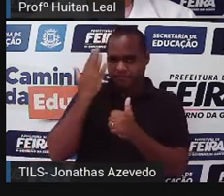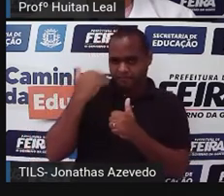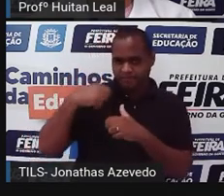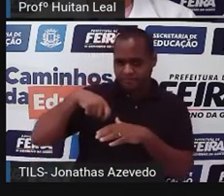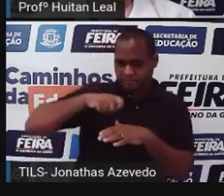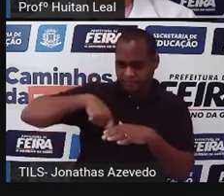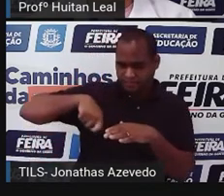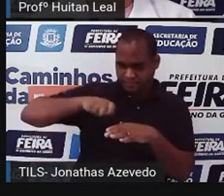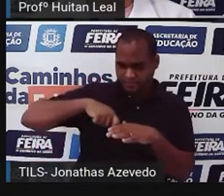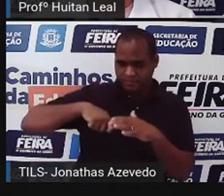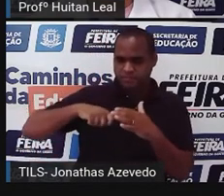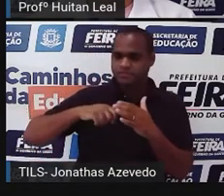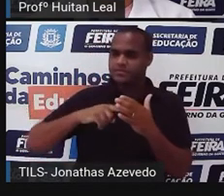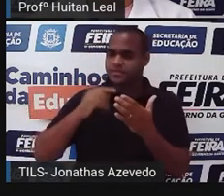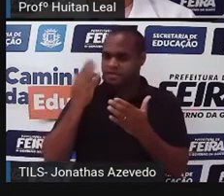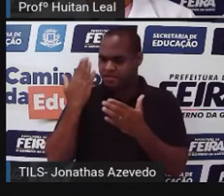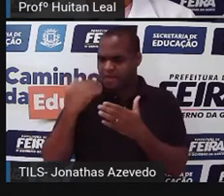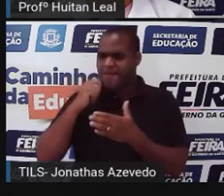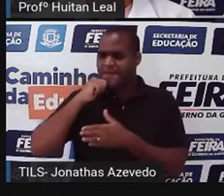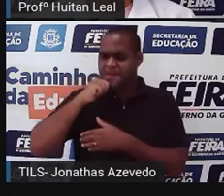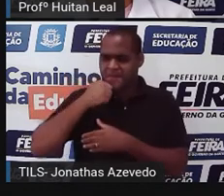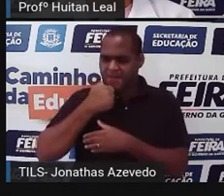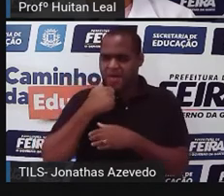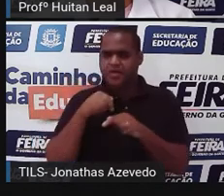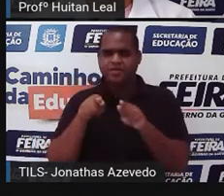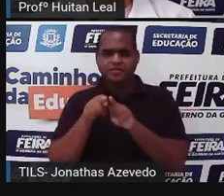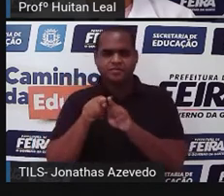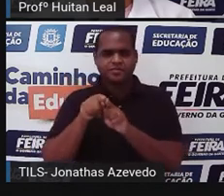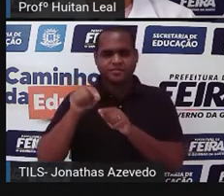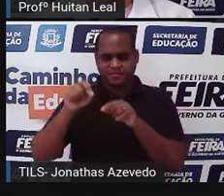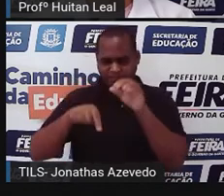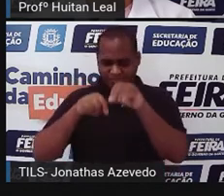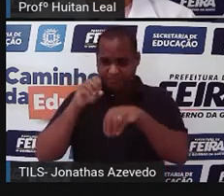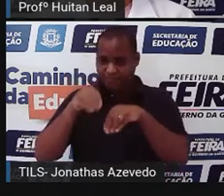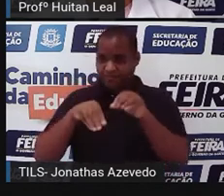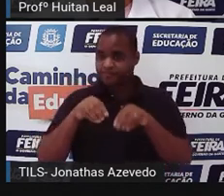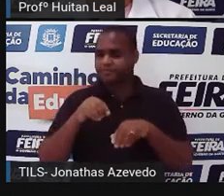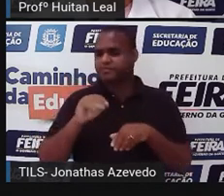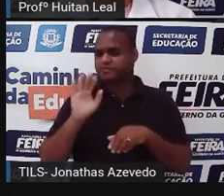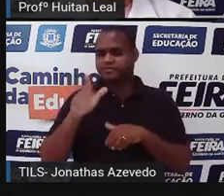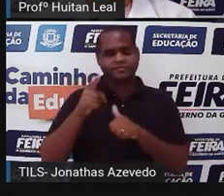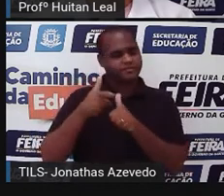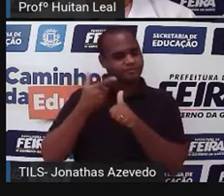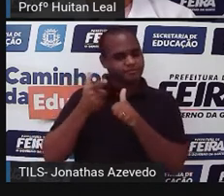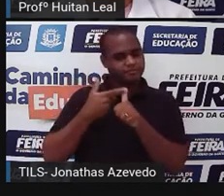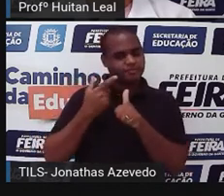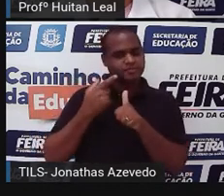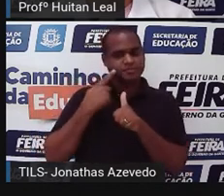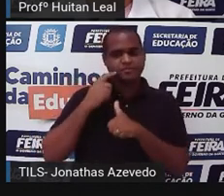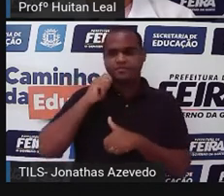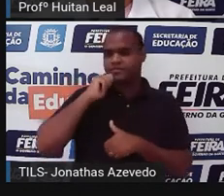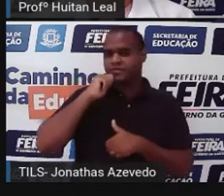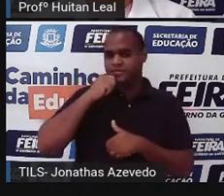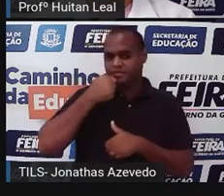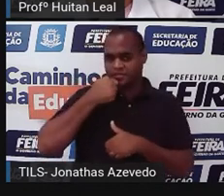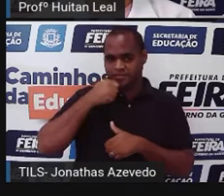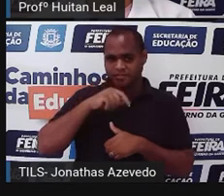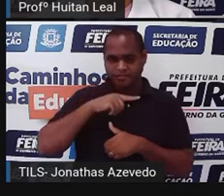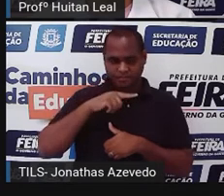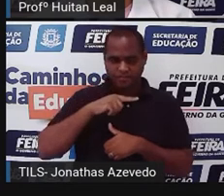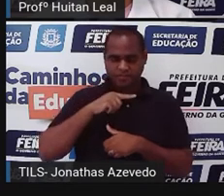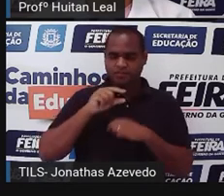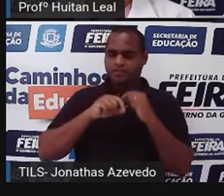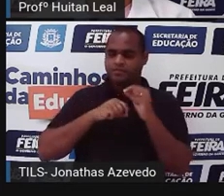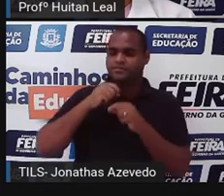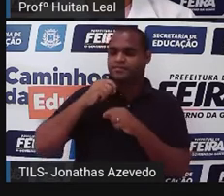fazer sopa de pão com miúdos? Claro, dona Maria, é assim. Primeiro coloca-se o pão de molho em uma xícara de